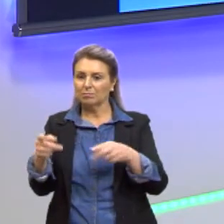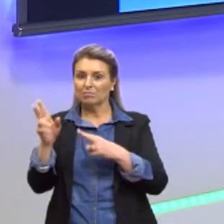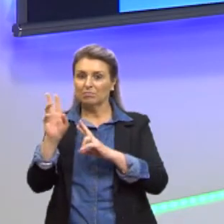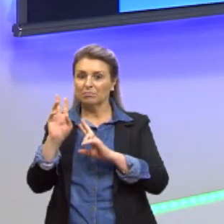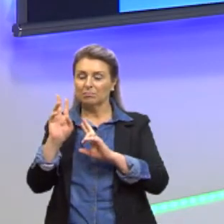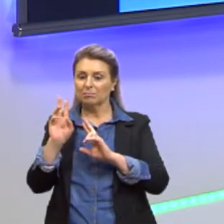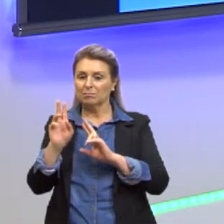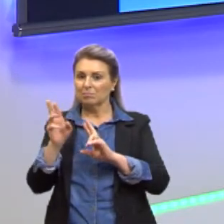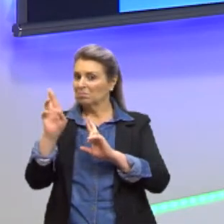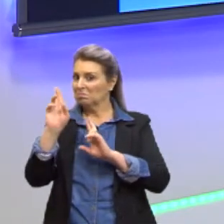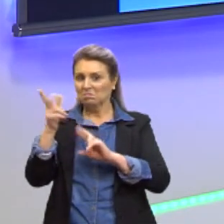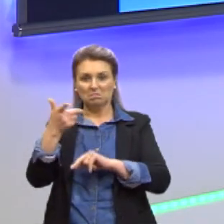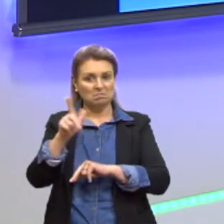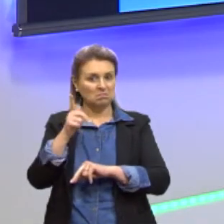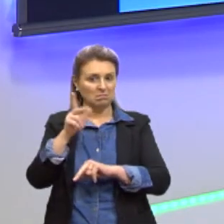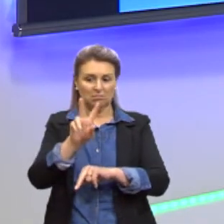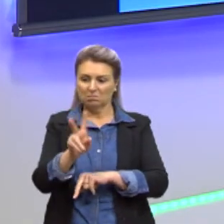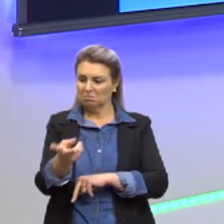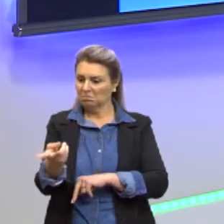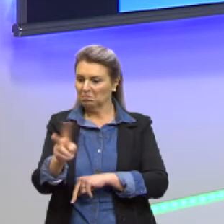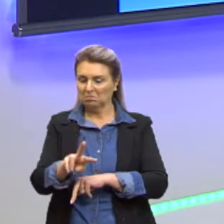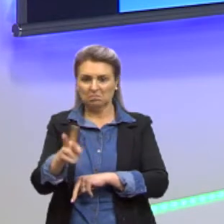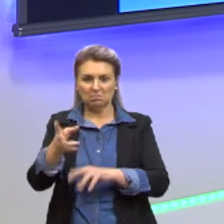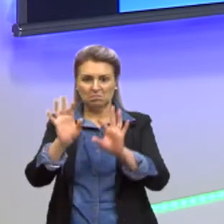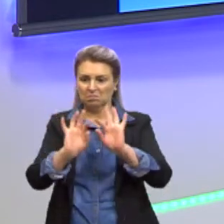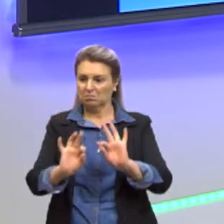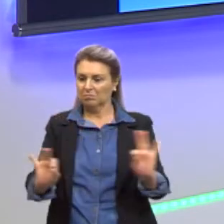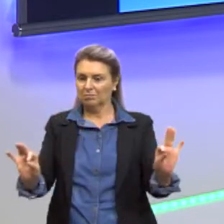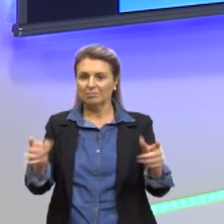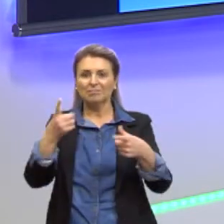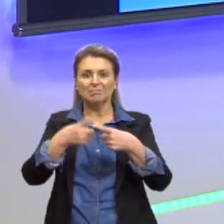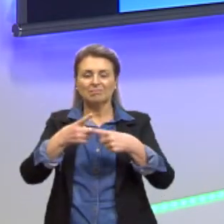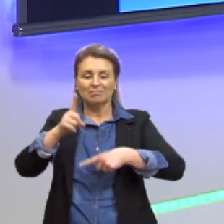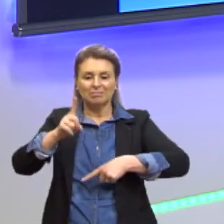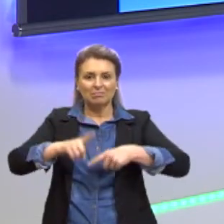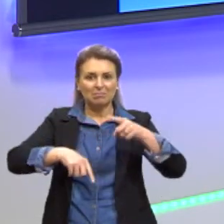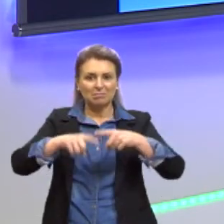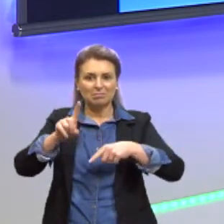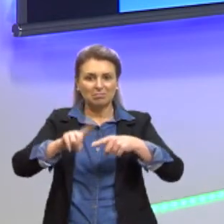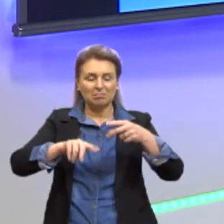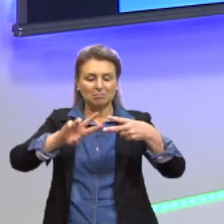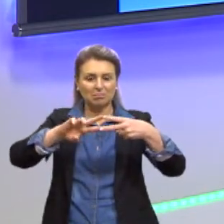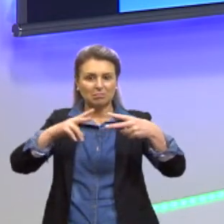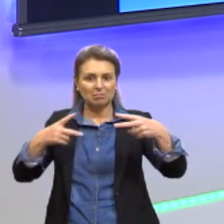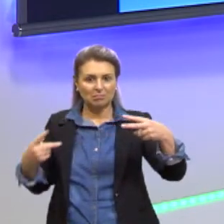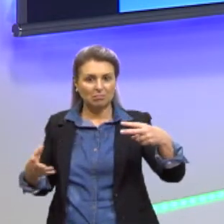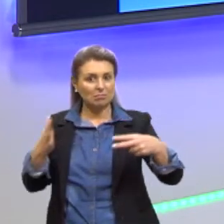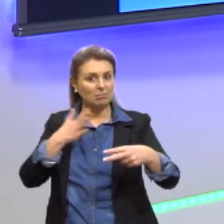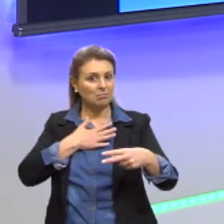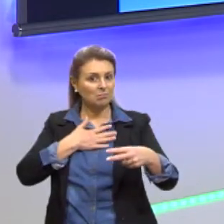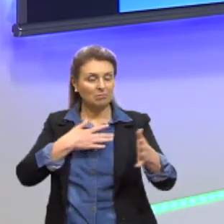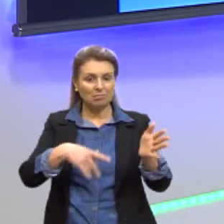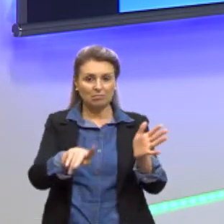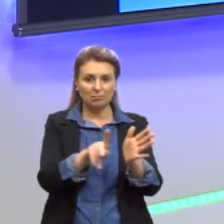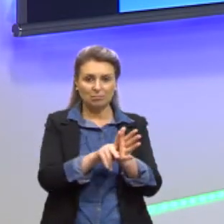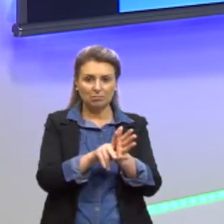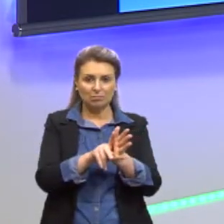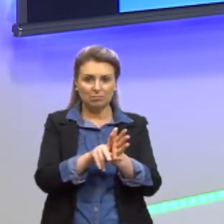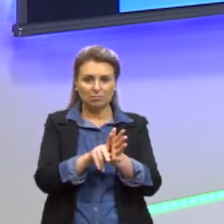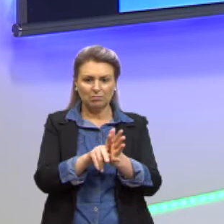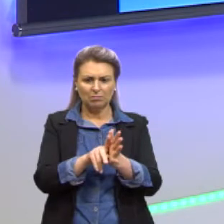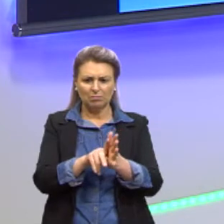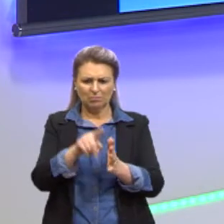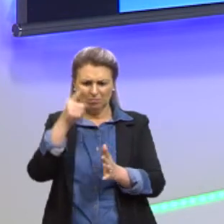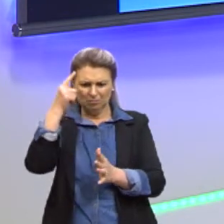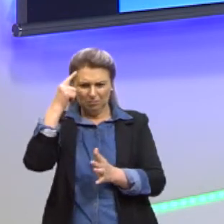convencional. Por quê? Porque esse material genético é o meu, é o meu mesmo material. Então, eu não vou achar que aquele